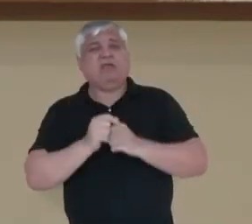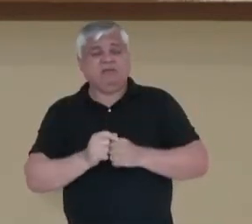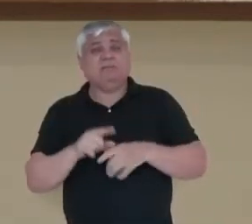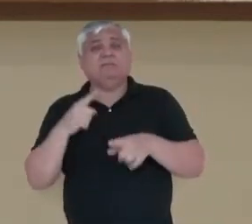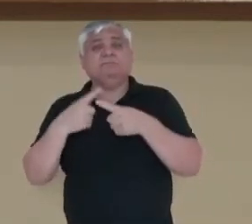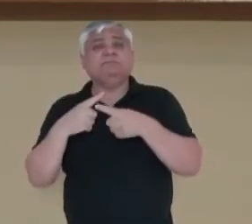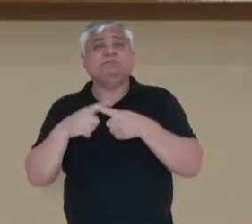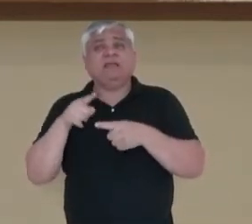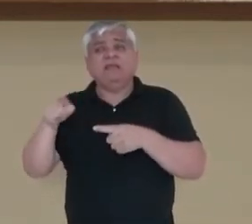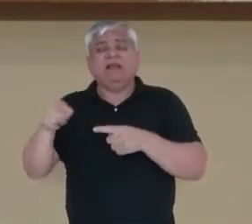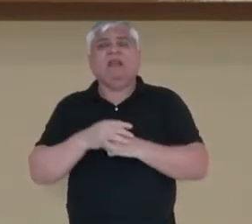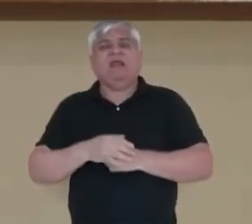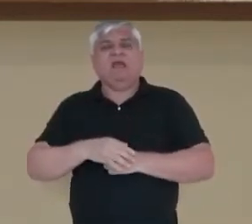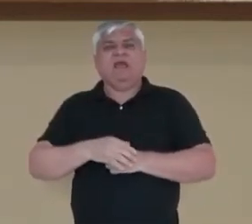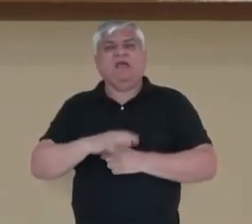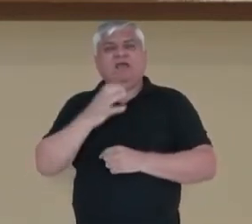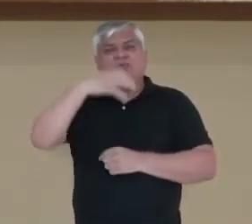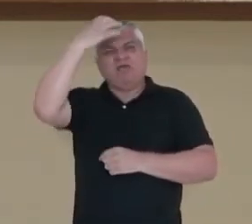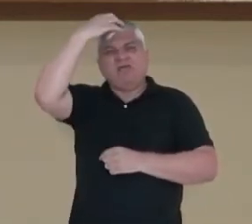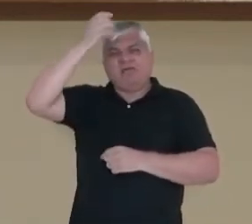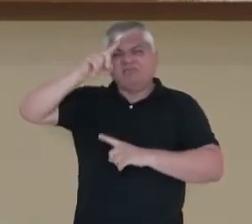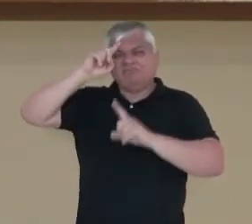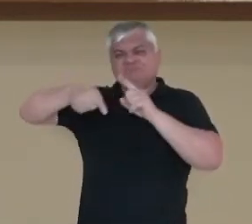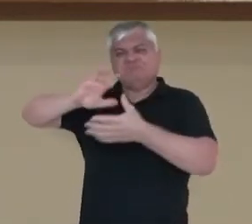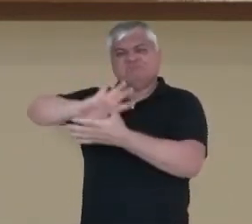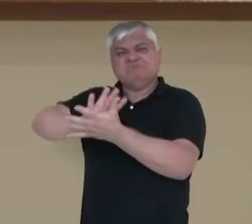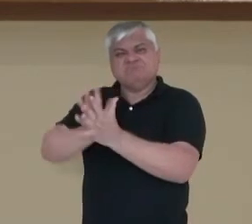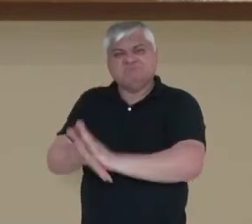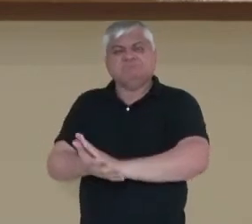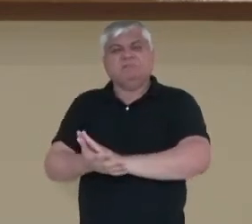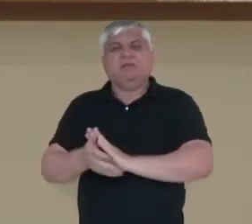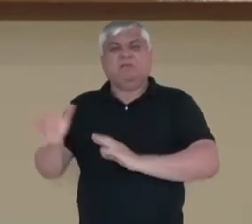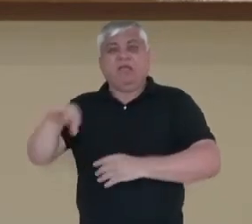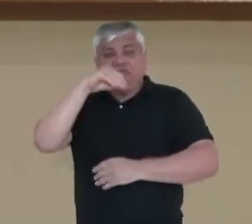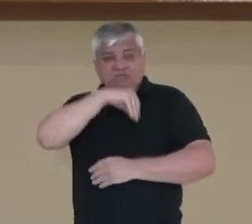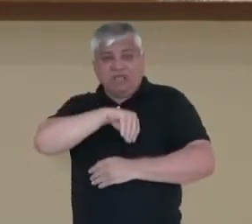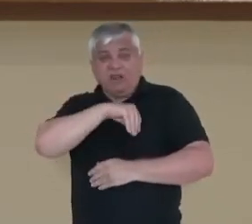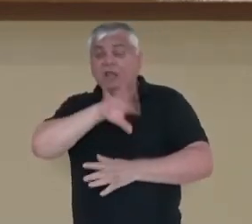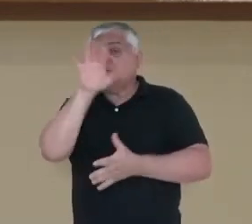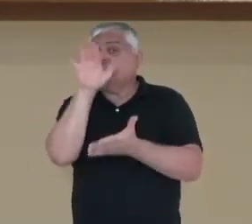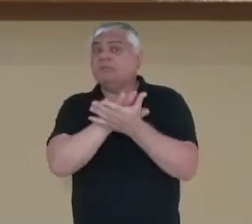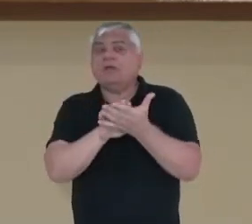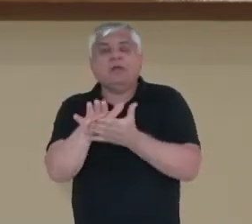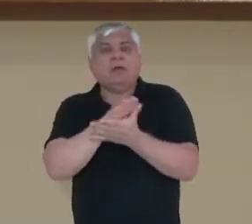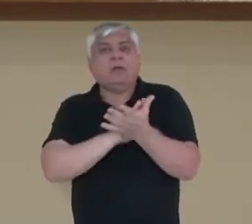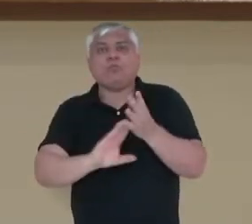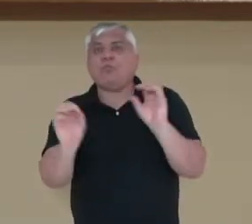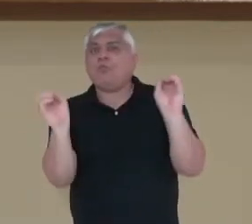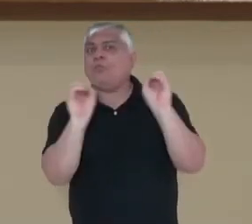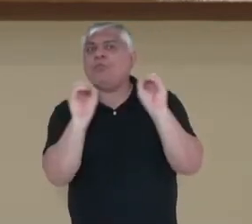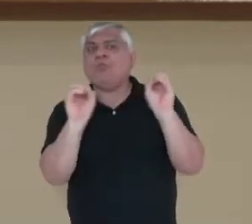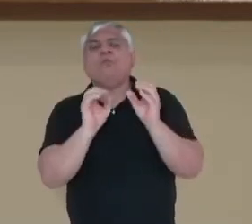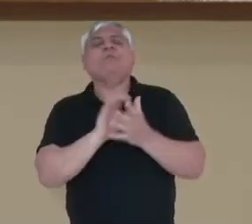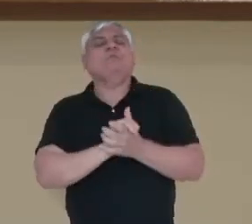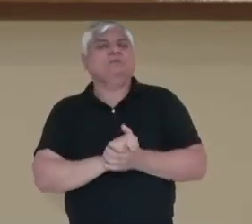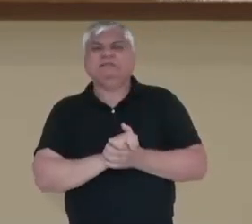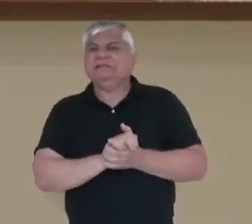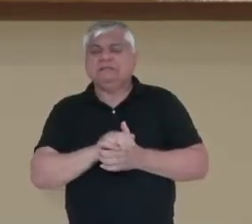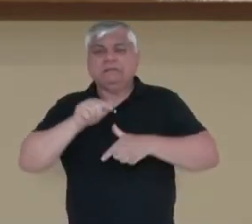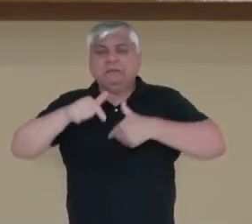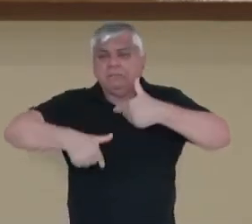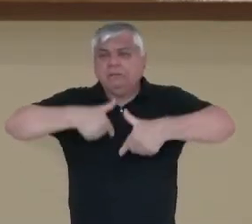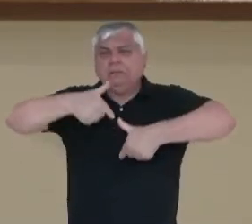coação a esses trabalhadores, que não recebiam, muitas vezes, nenhum valor capital pelo seu